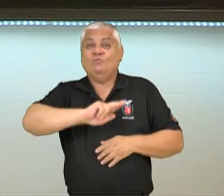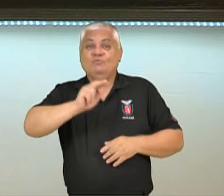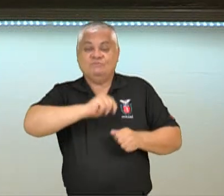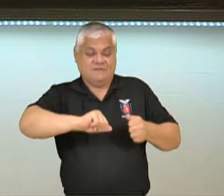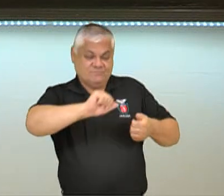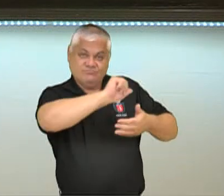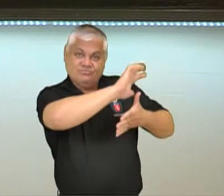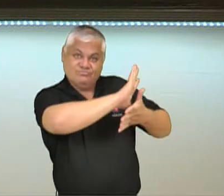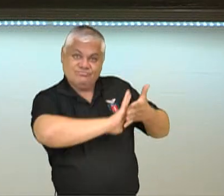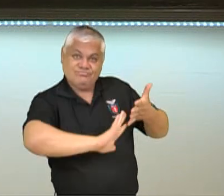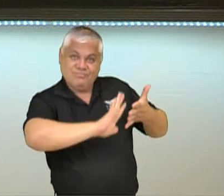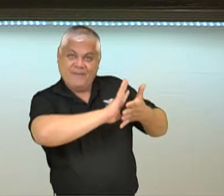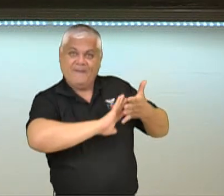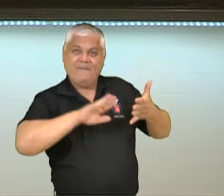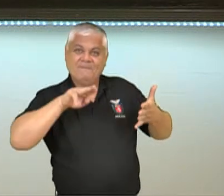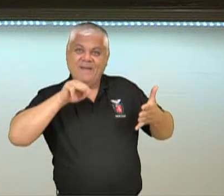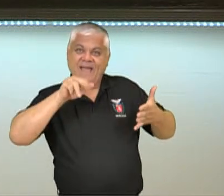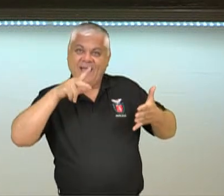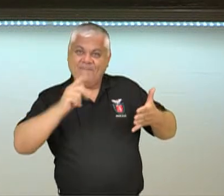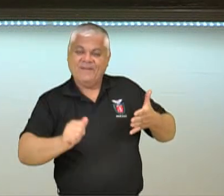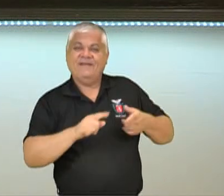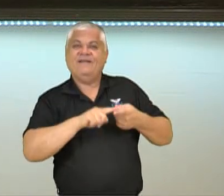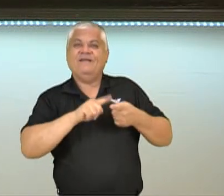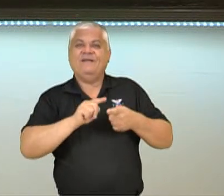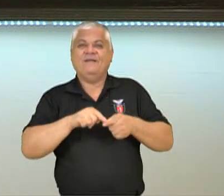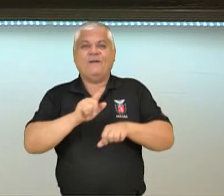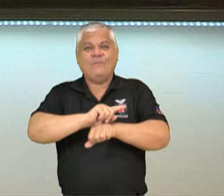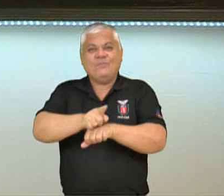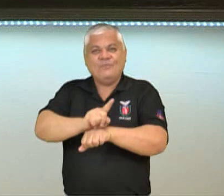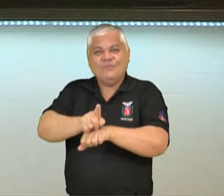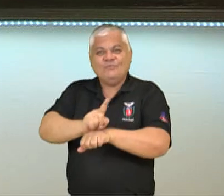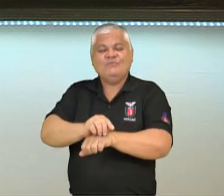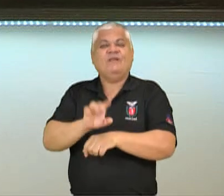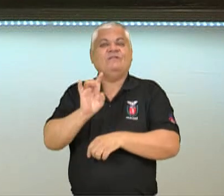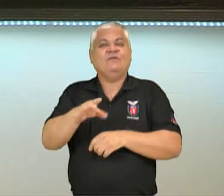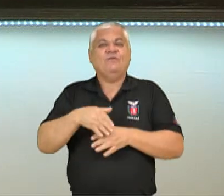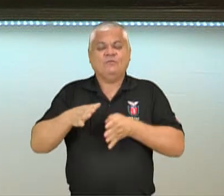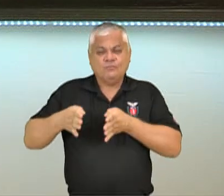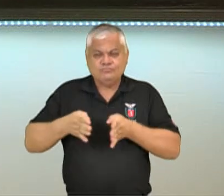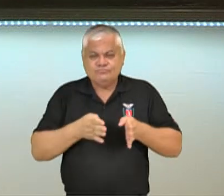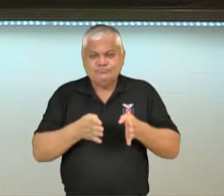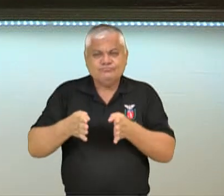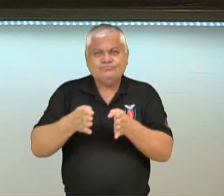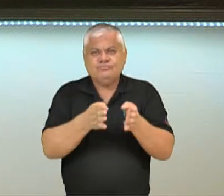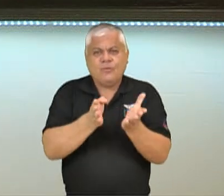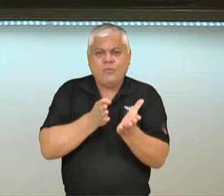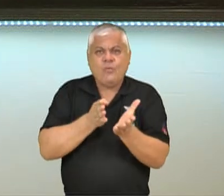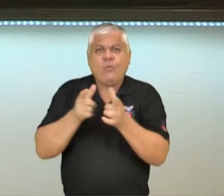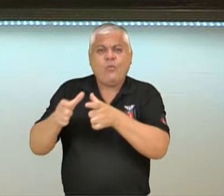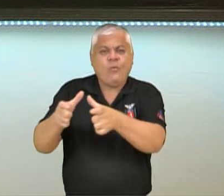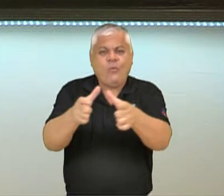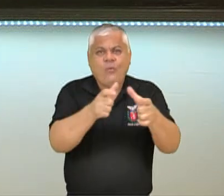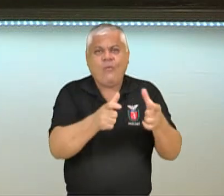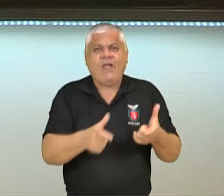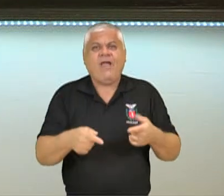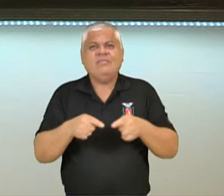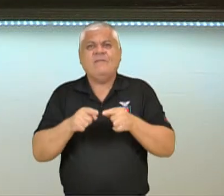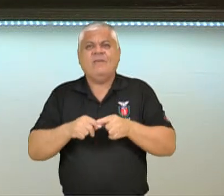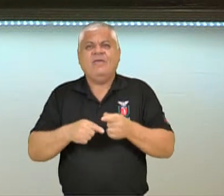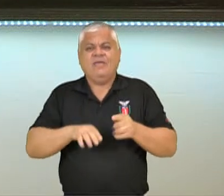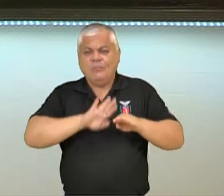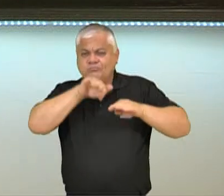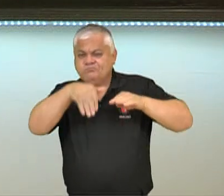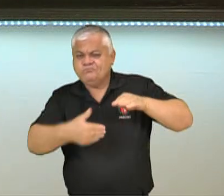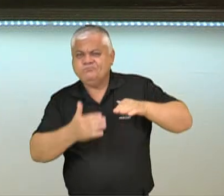bússola. Mas a ideia é exatamente essa. Na corrida de orientação, o terreno, a topografia do